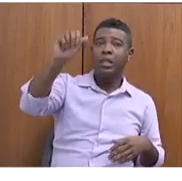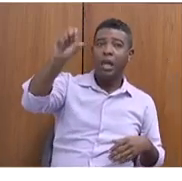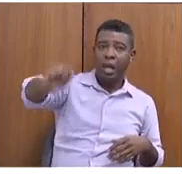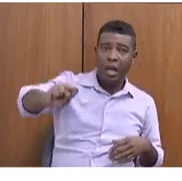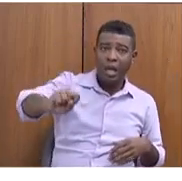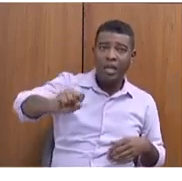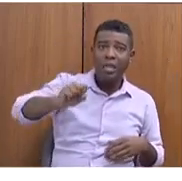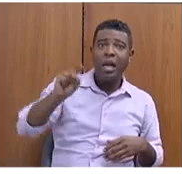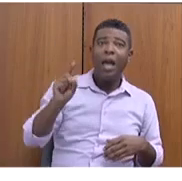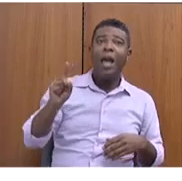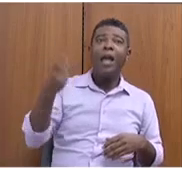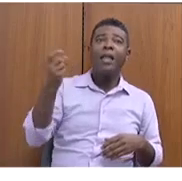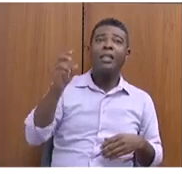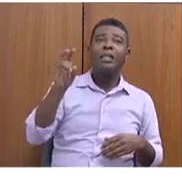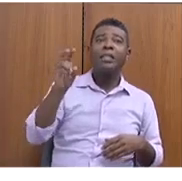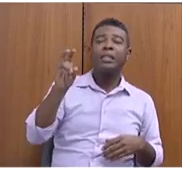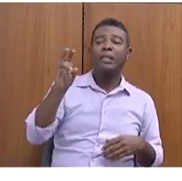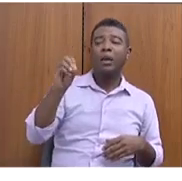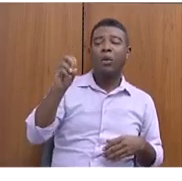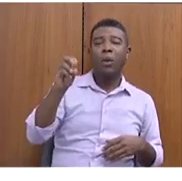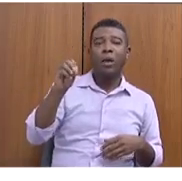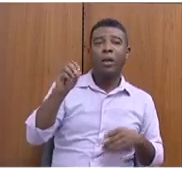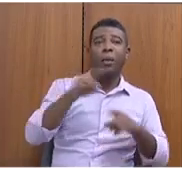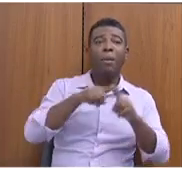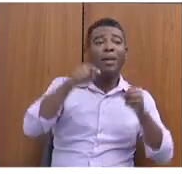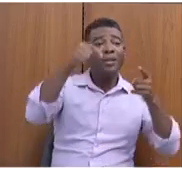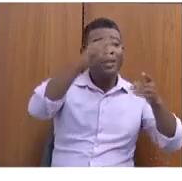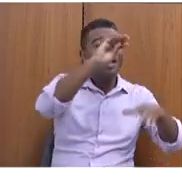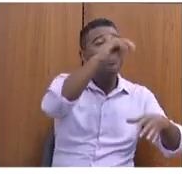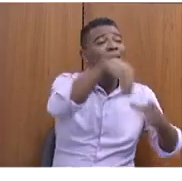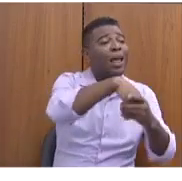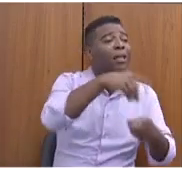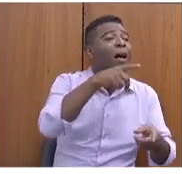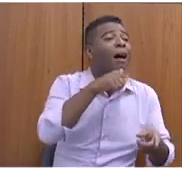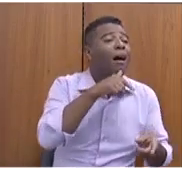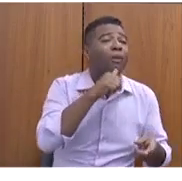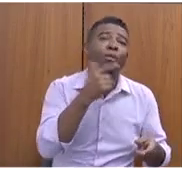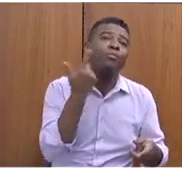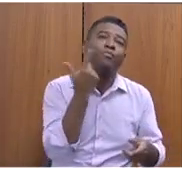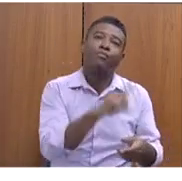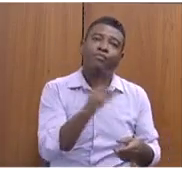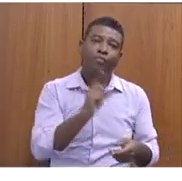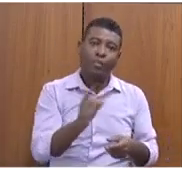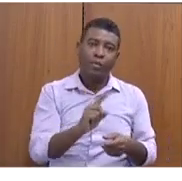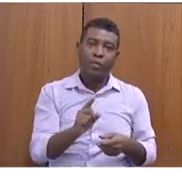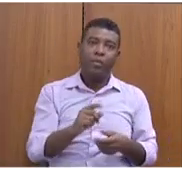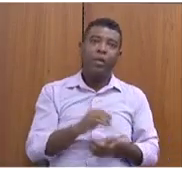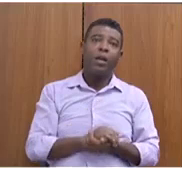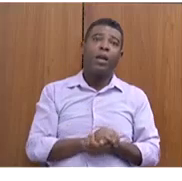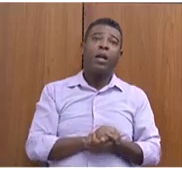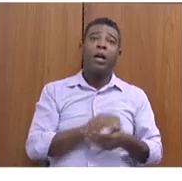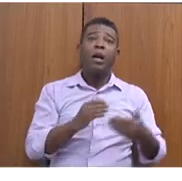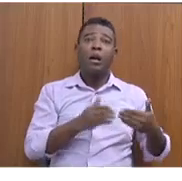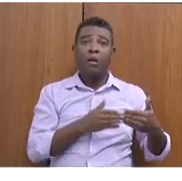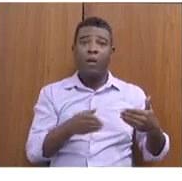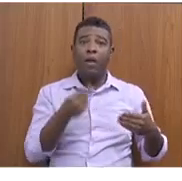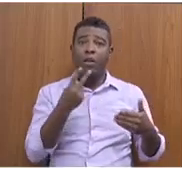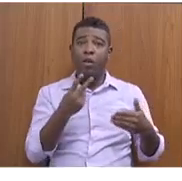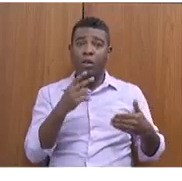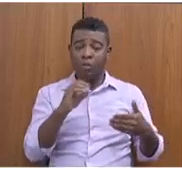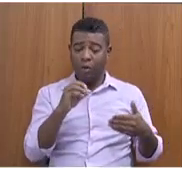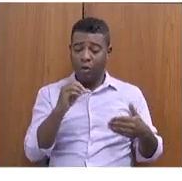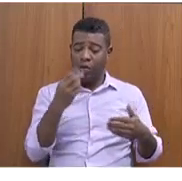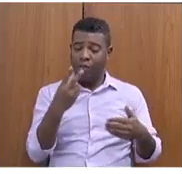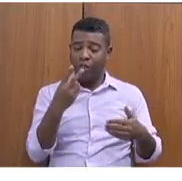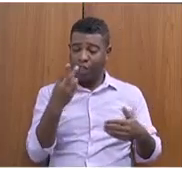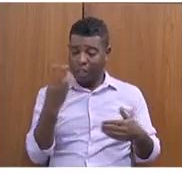um, dois nós não conseguimos, não tinha água no local, então ele não pôde ser perfurado. E, em 2023, nós vamos colocar mais 46 novos SIS